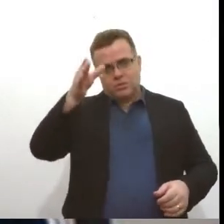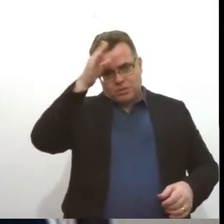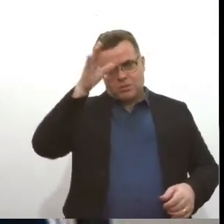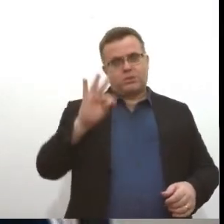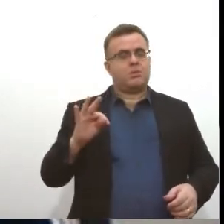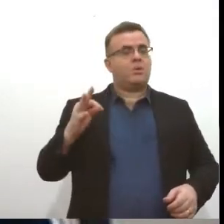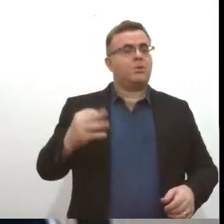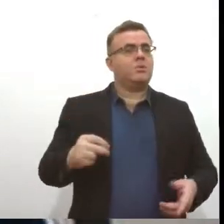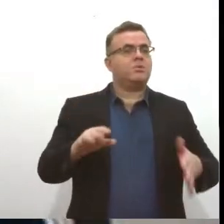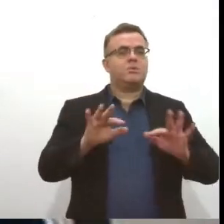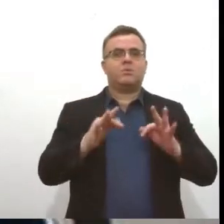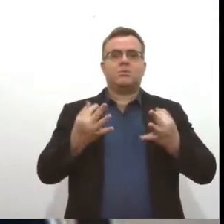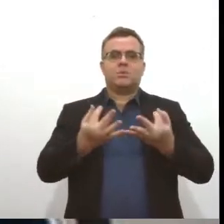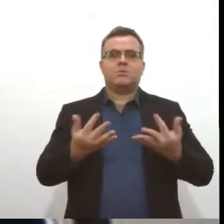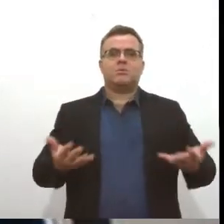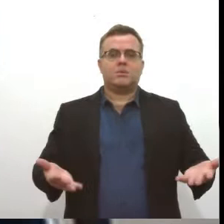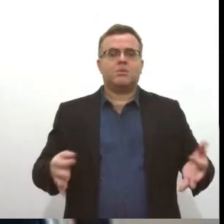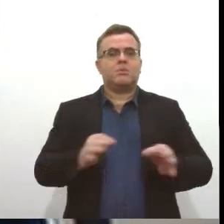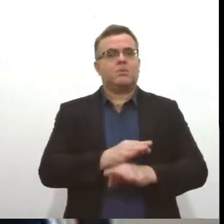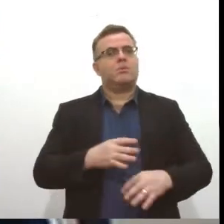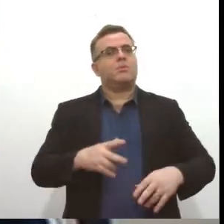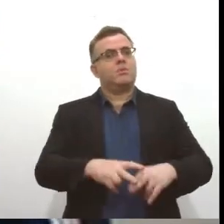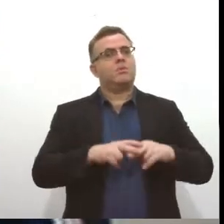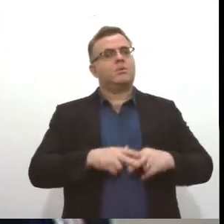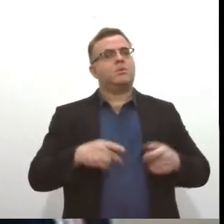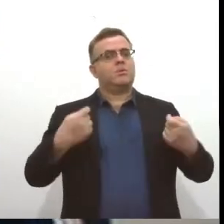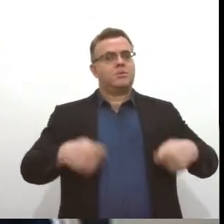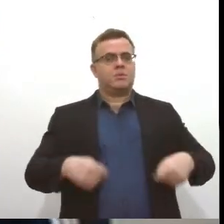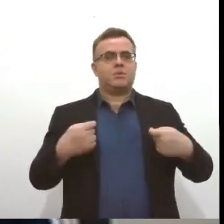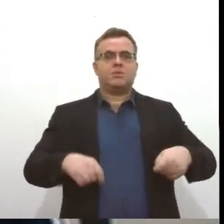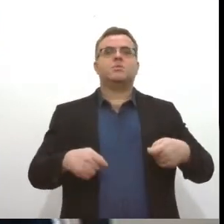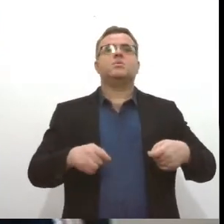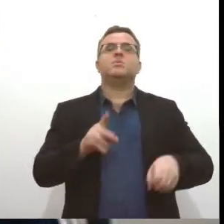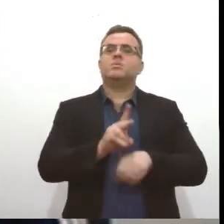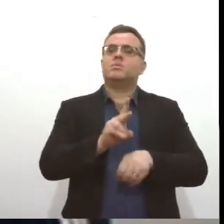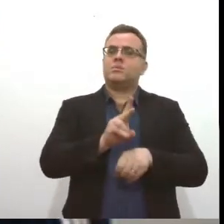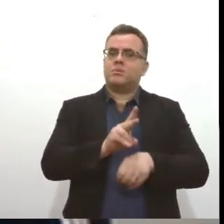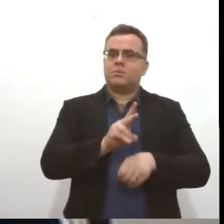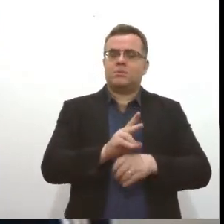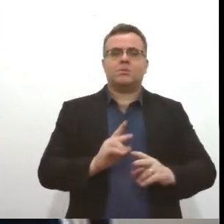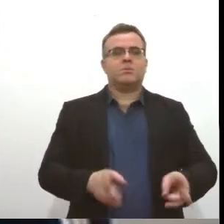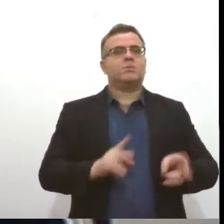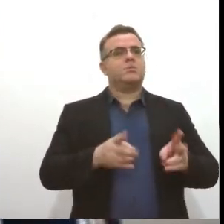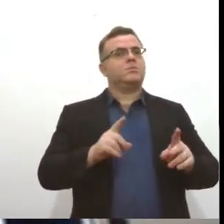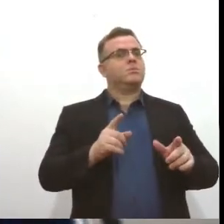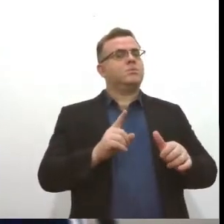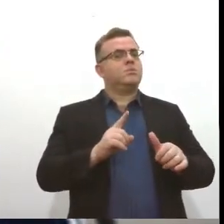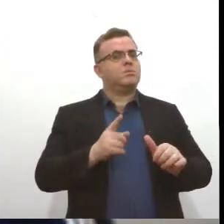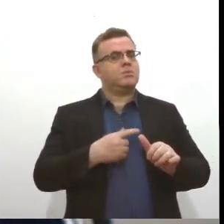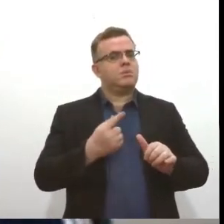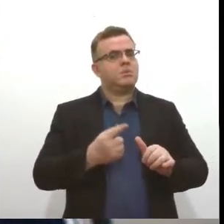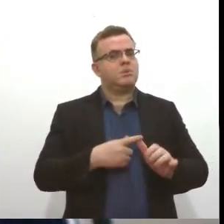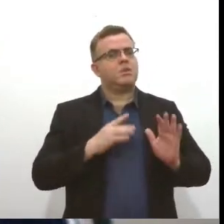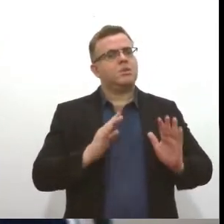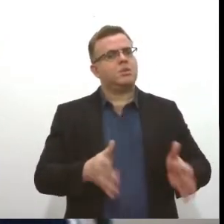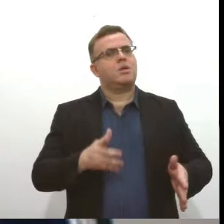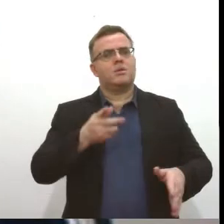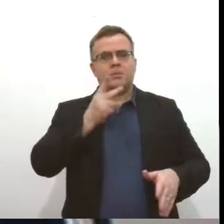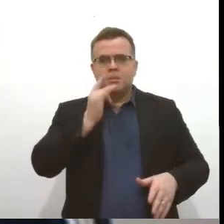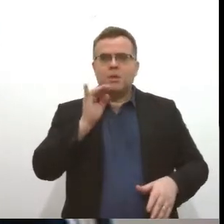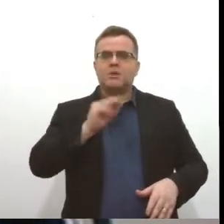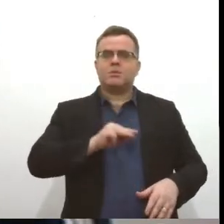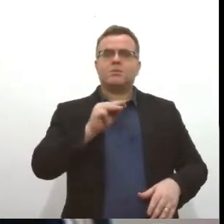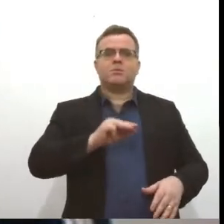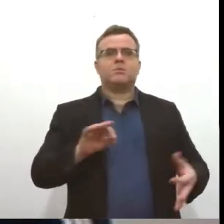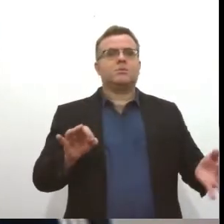família. A criança precisa de uma rede de proteção. E os primeiros cuidadores, como eu já disse, são os pais. E